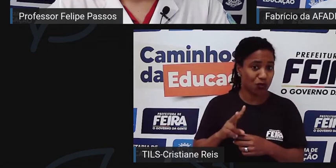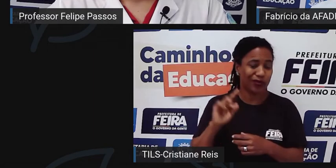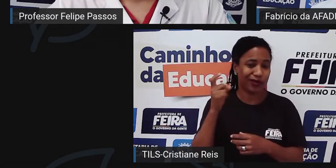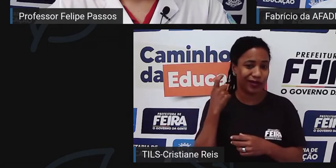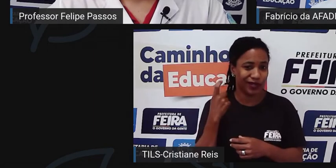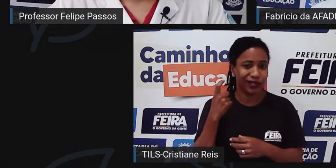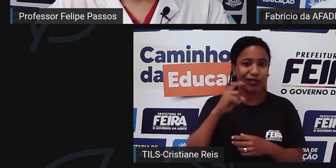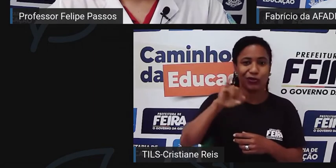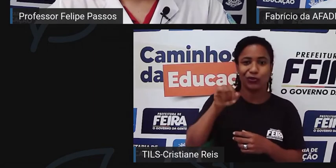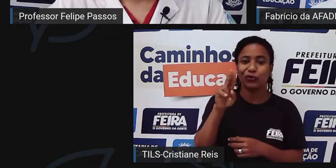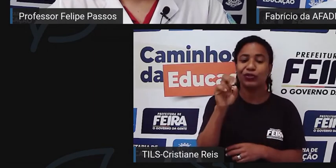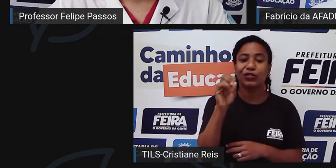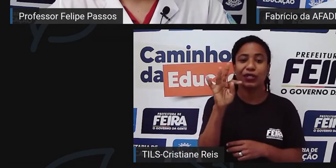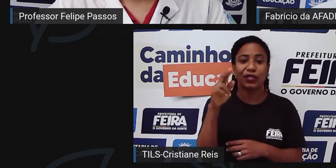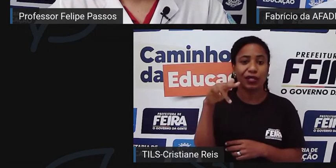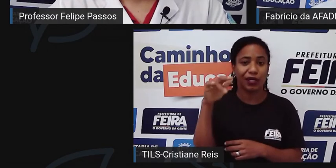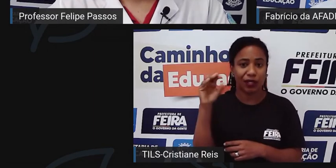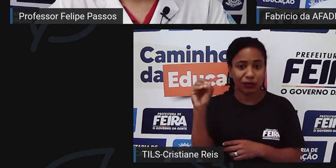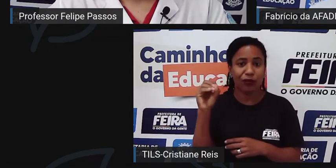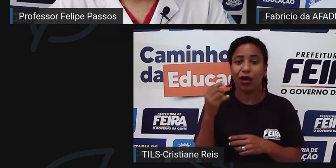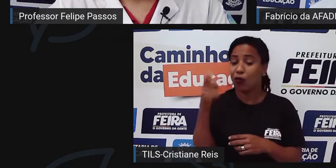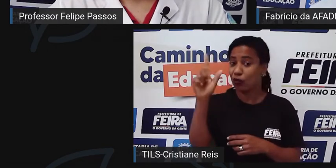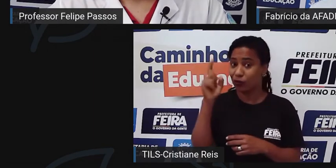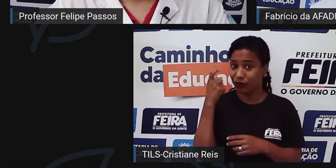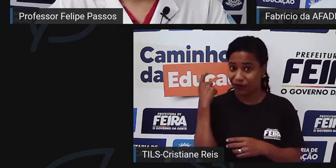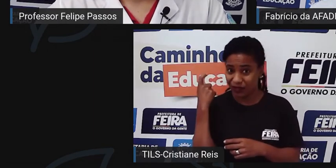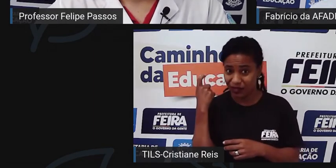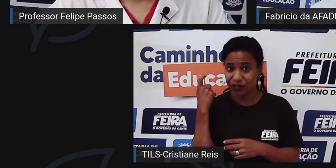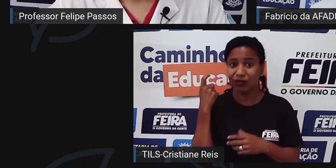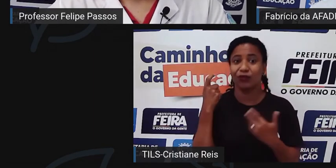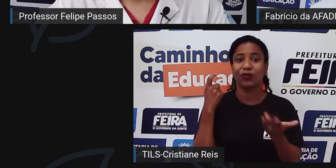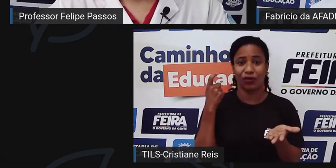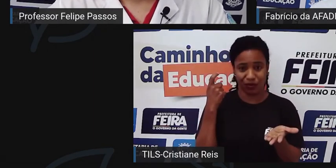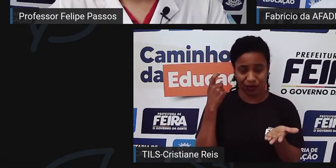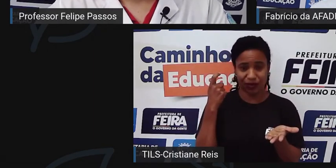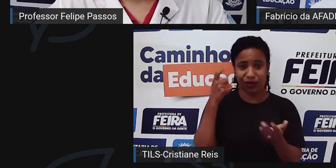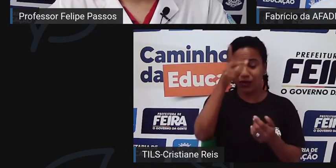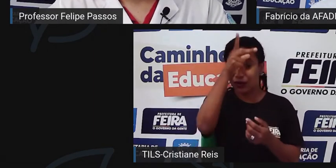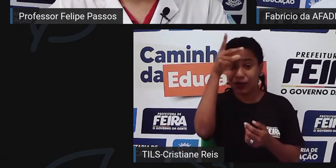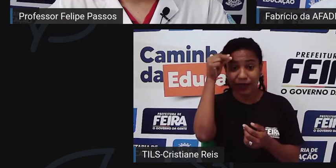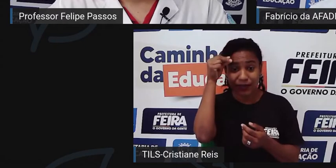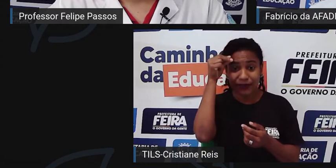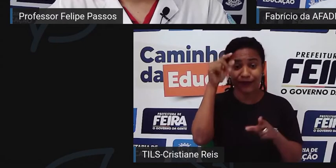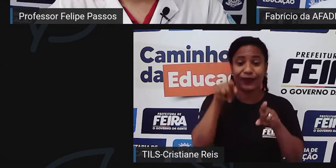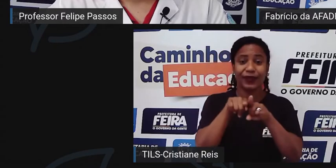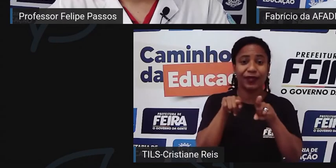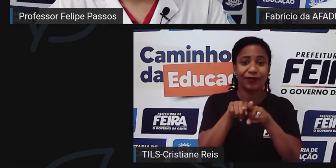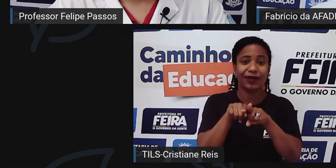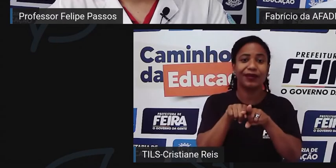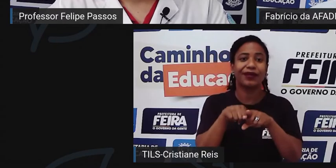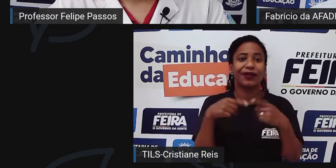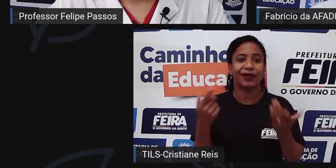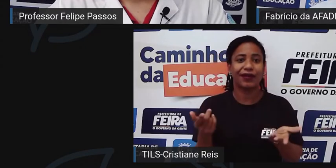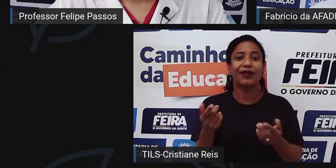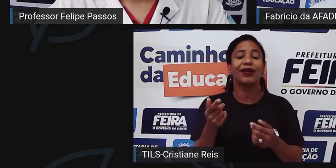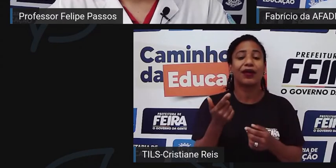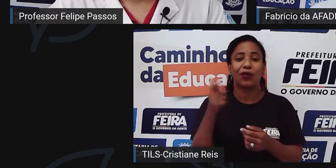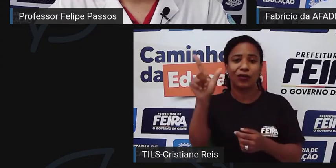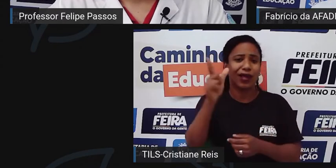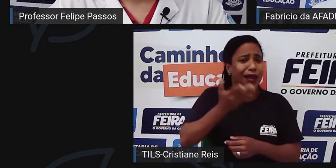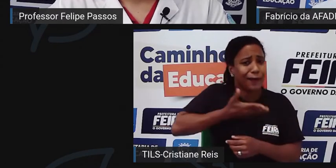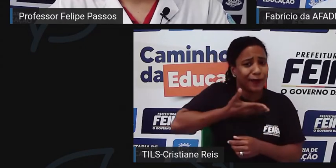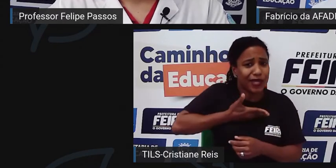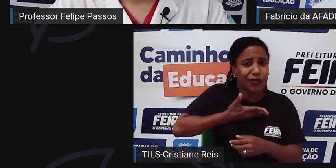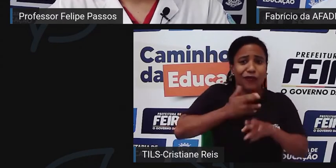ao ex-prefeito José Ronaldo, à nossa também amiga Lourdes Santana, que deu